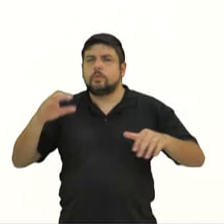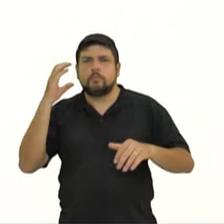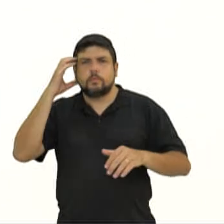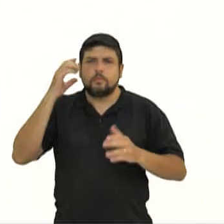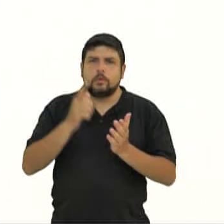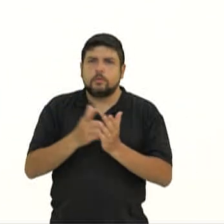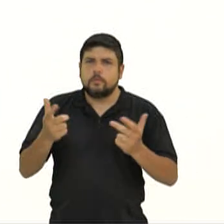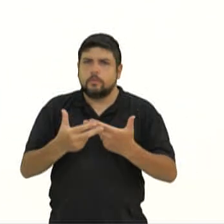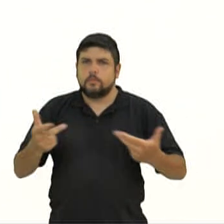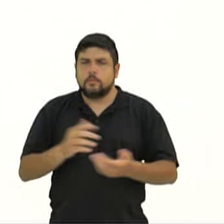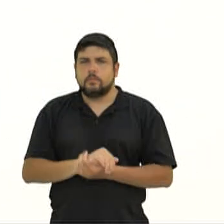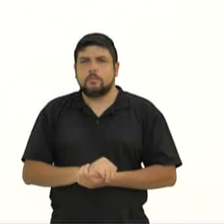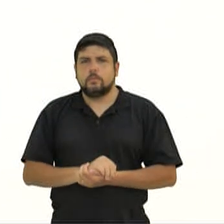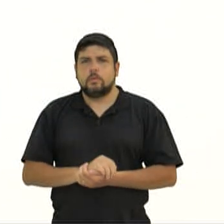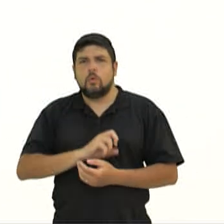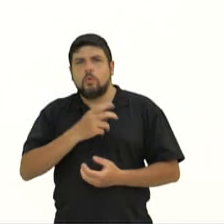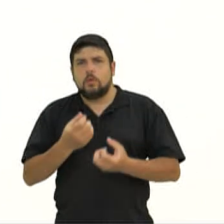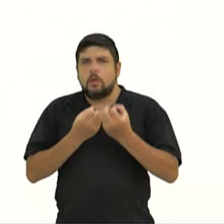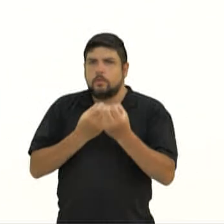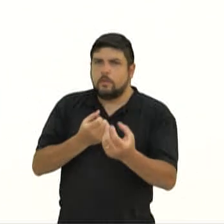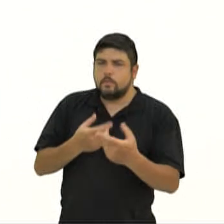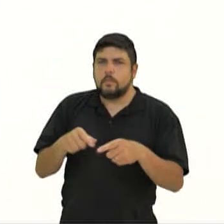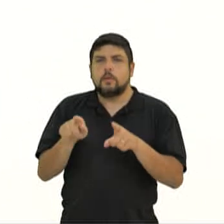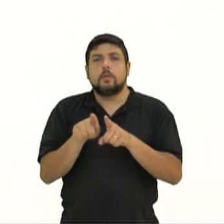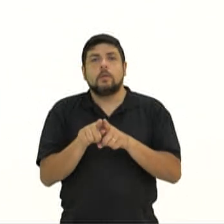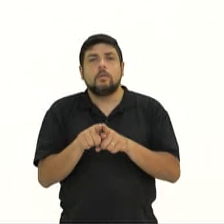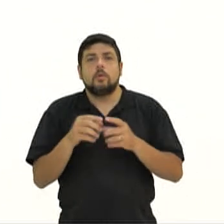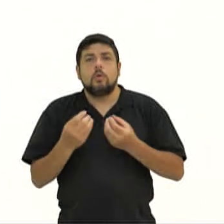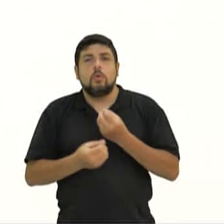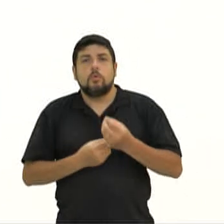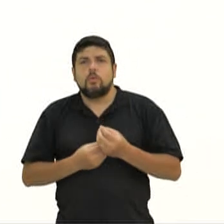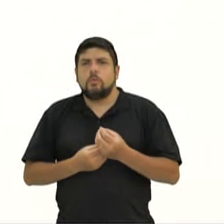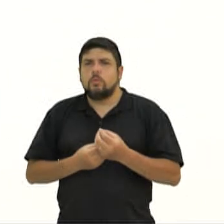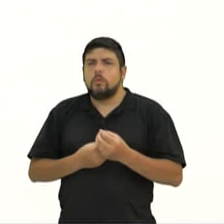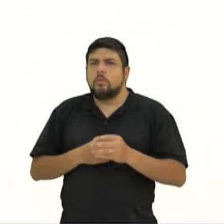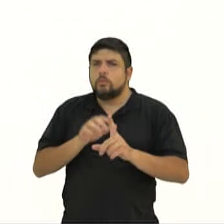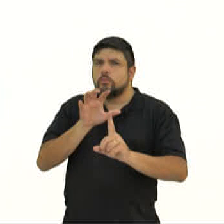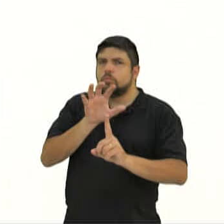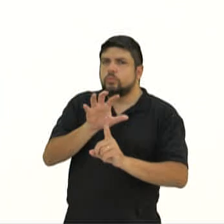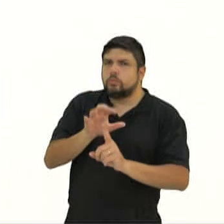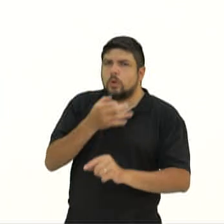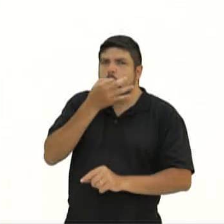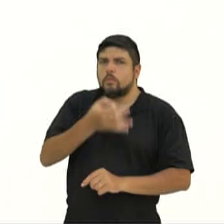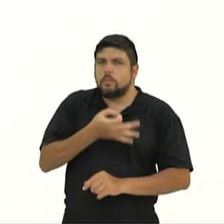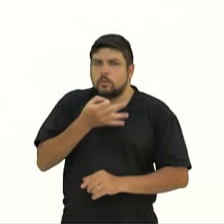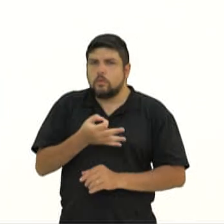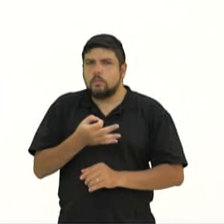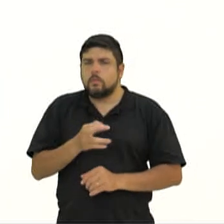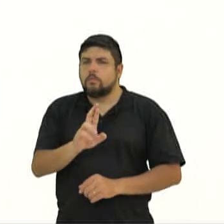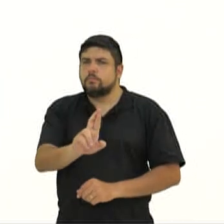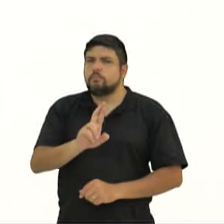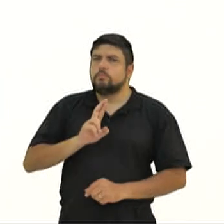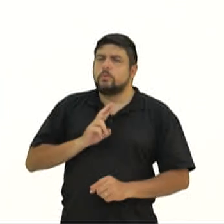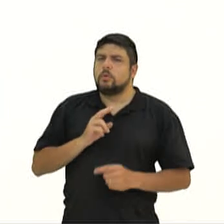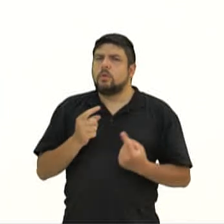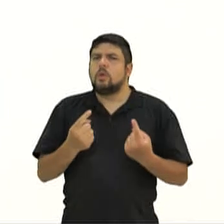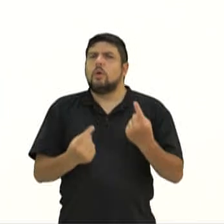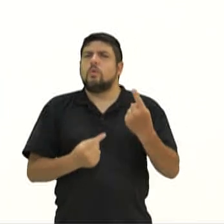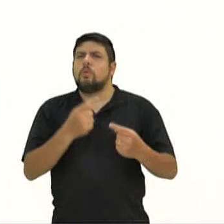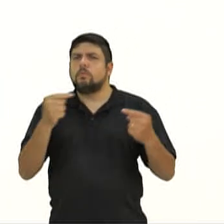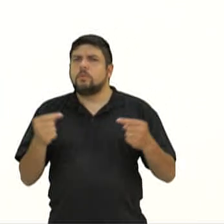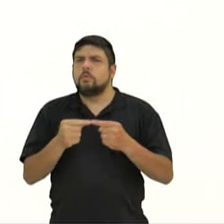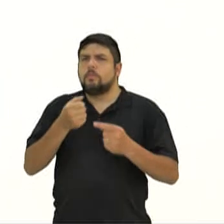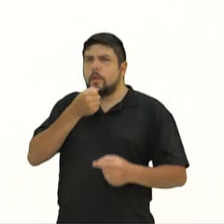intuito de informar e ao mesmo tempo que prever, criar uma opinião dos leitores. E aí, me responde, quais dessas opções